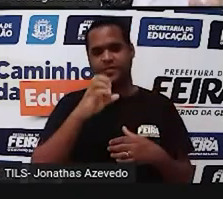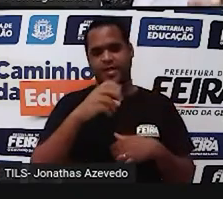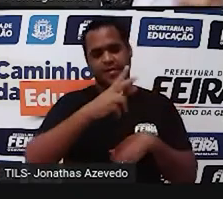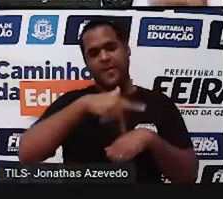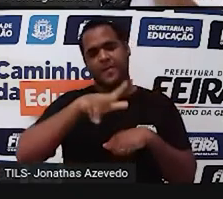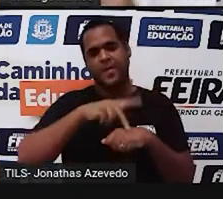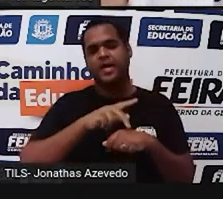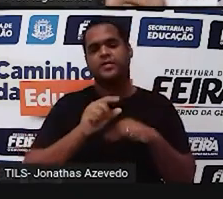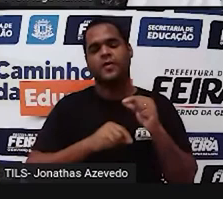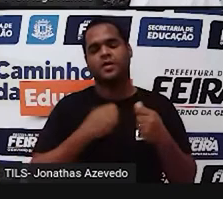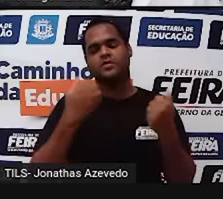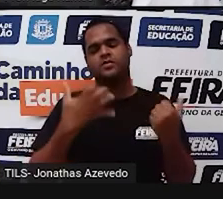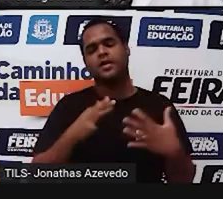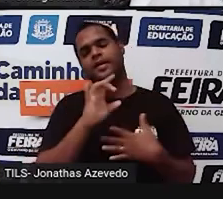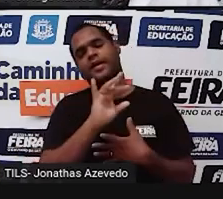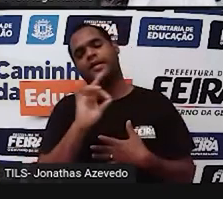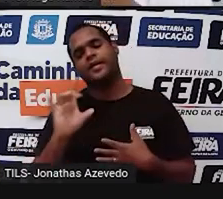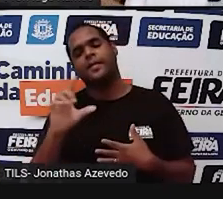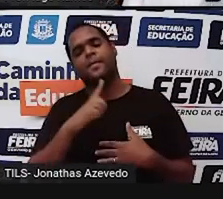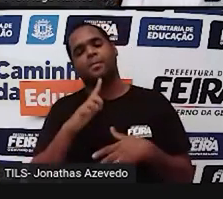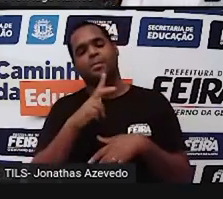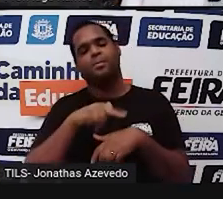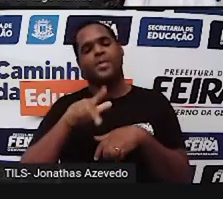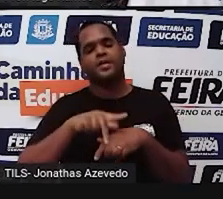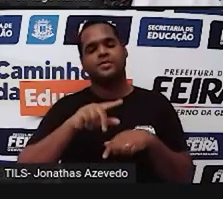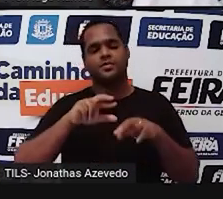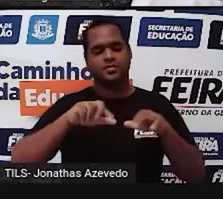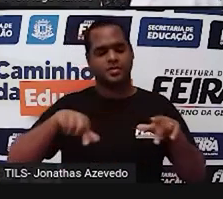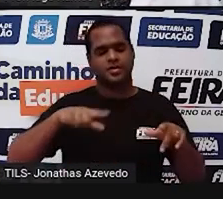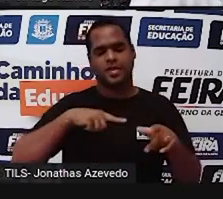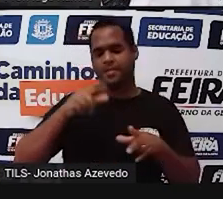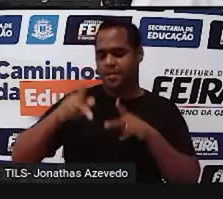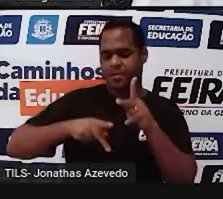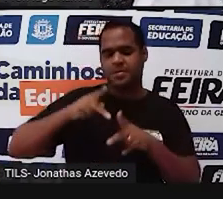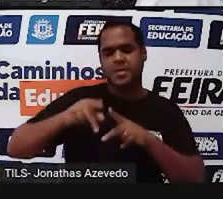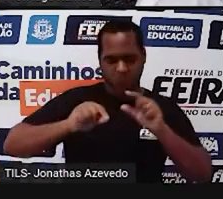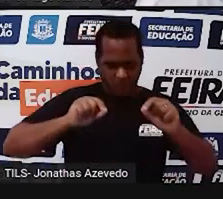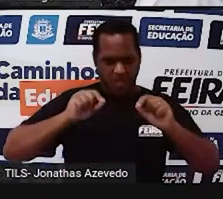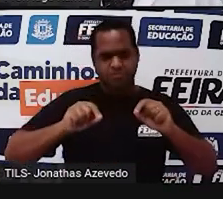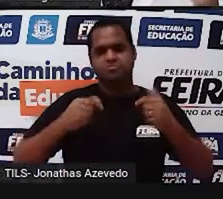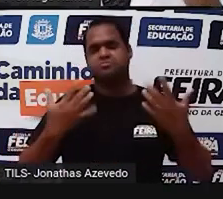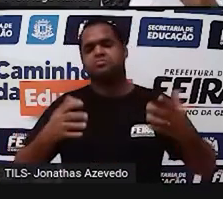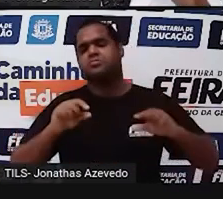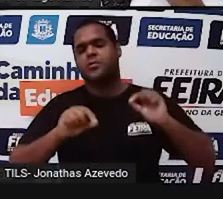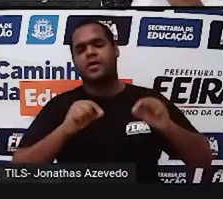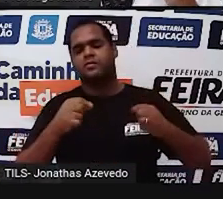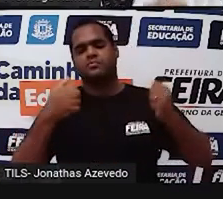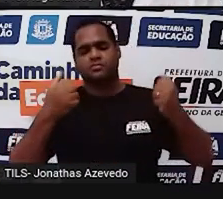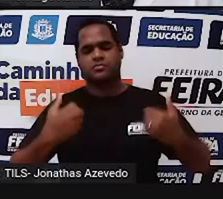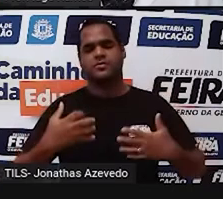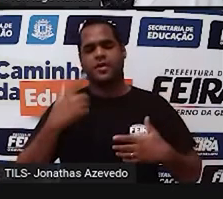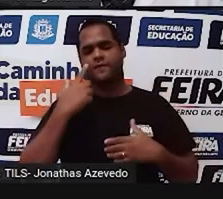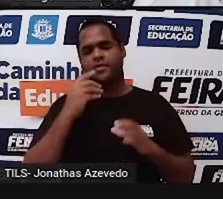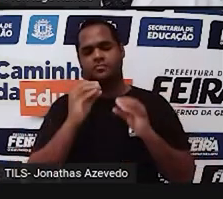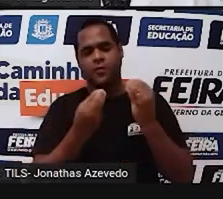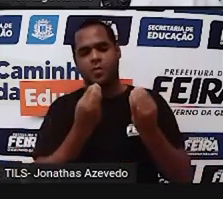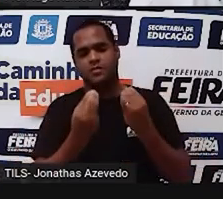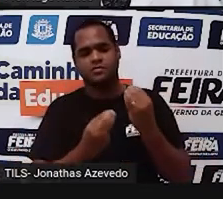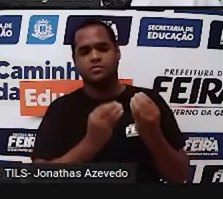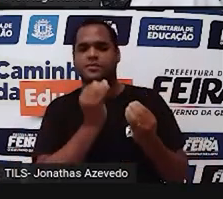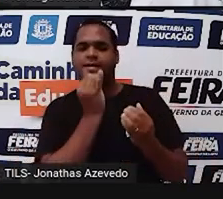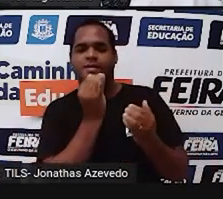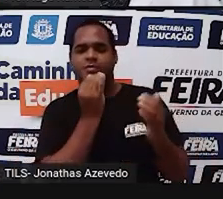E para cada país, um percentual da população. O que é isso, professor? Eu vou pegar ali como um exemplo,